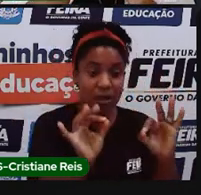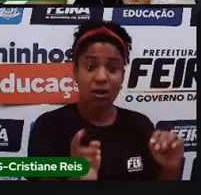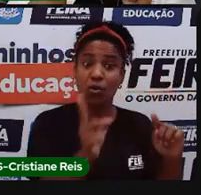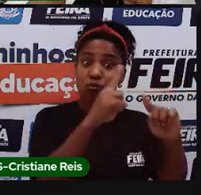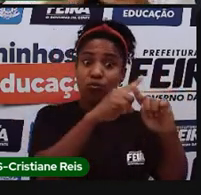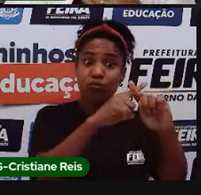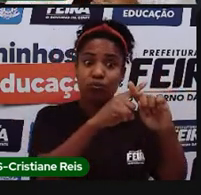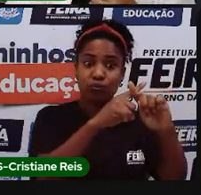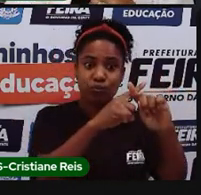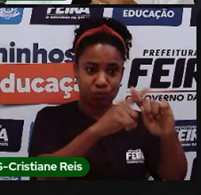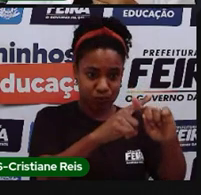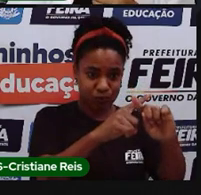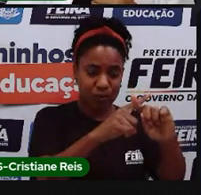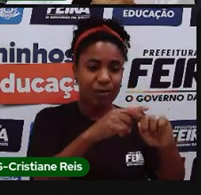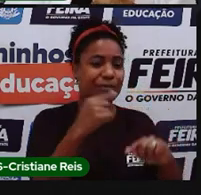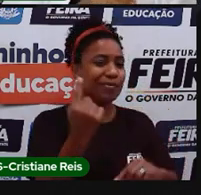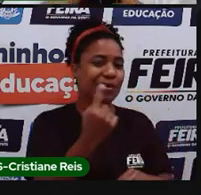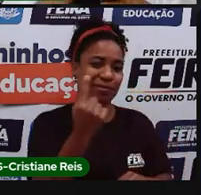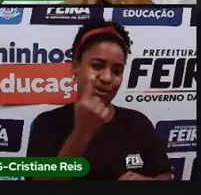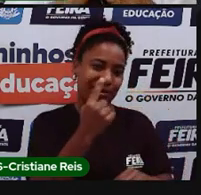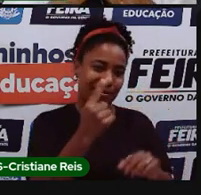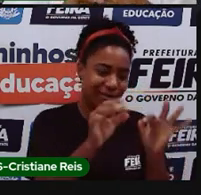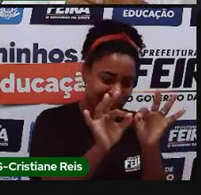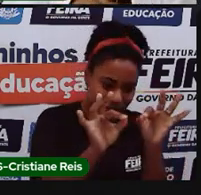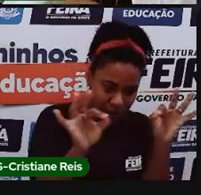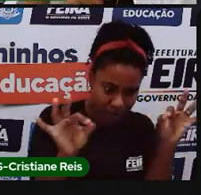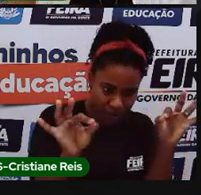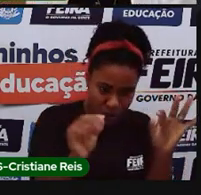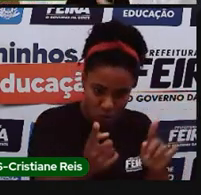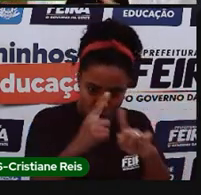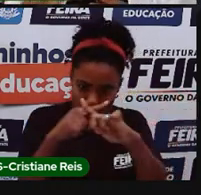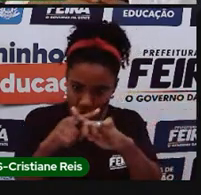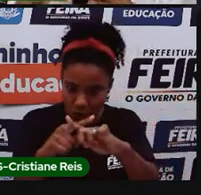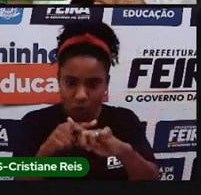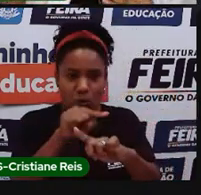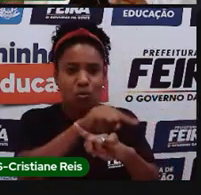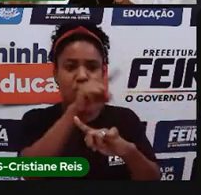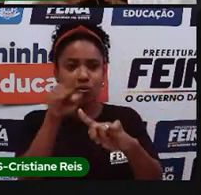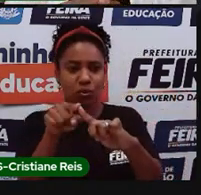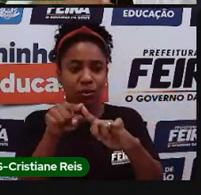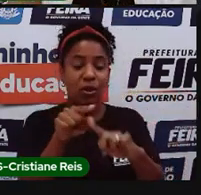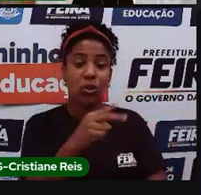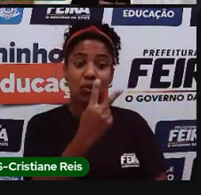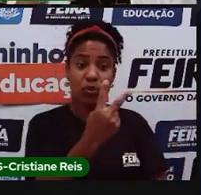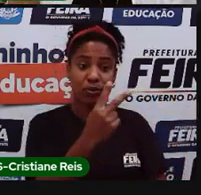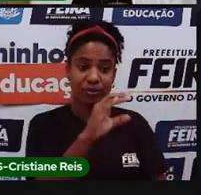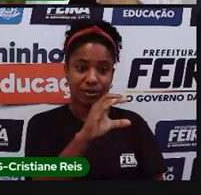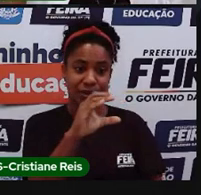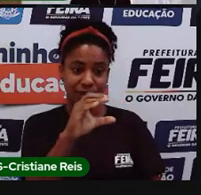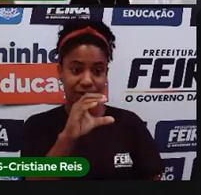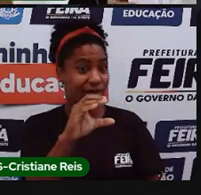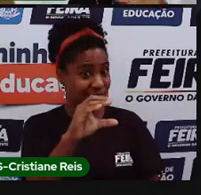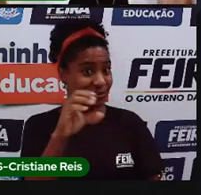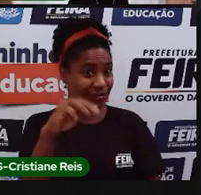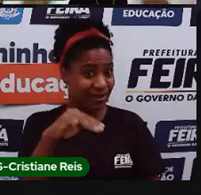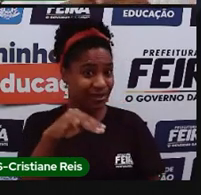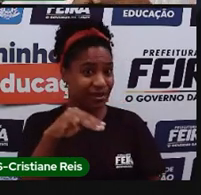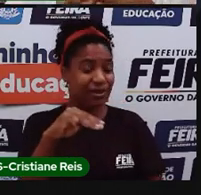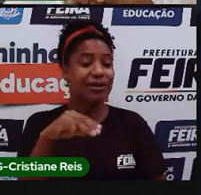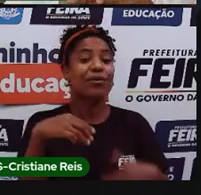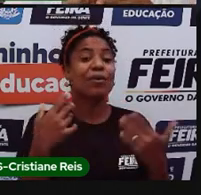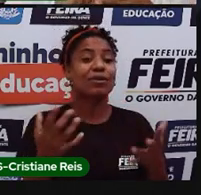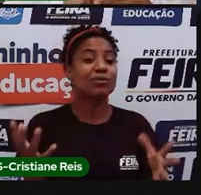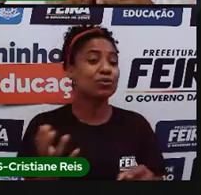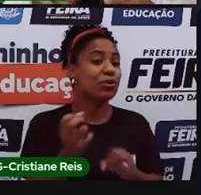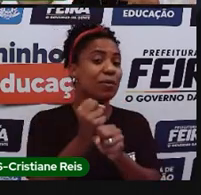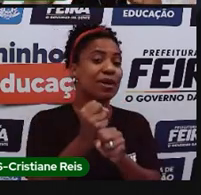primeiro espacinho do centímetro que tem lá. E aí, no caso, se for dois centímetros, aí eu já tenho cento e cinquenta quilômetros,